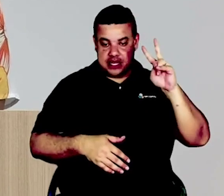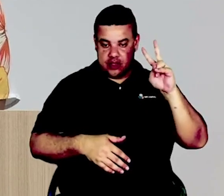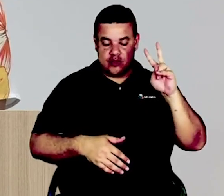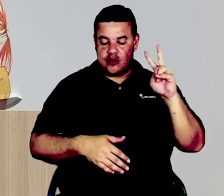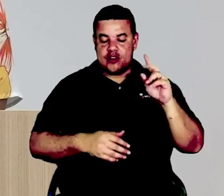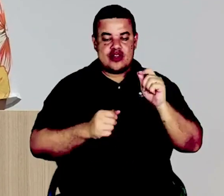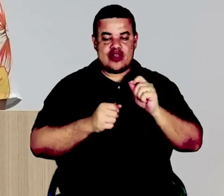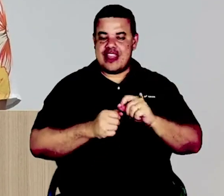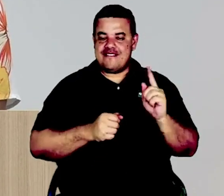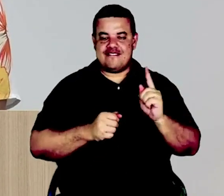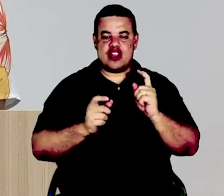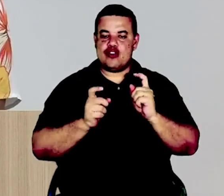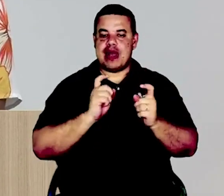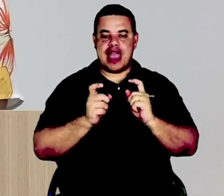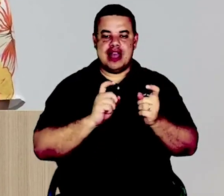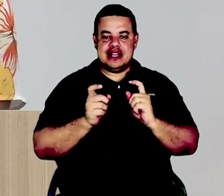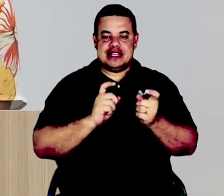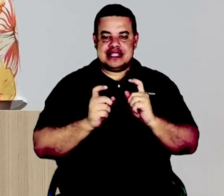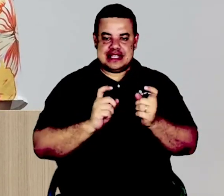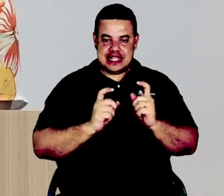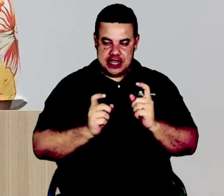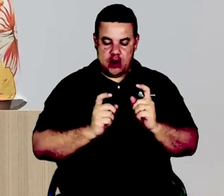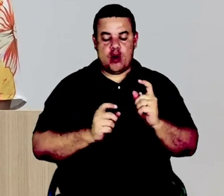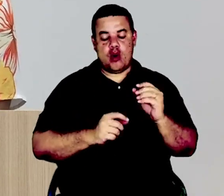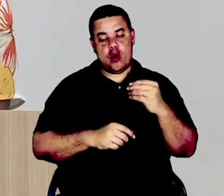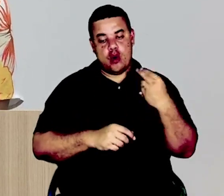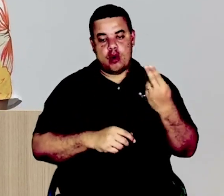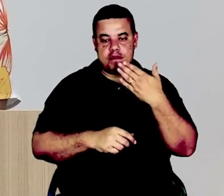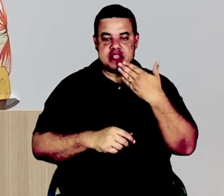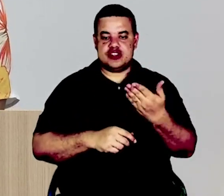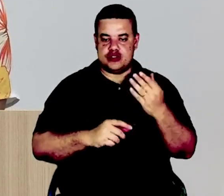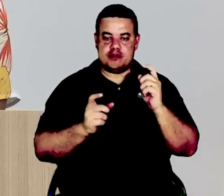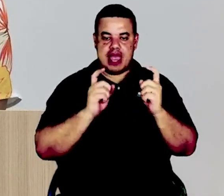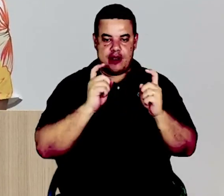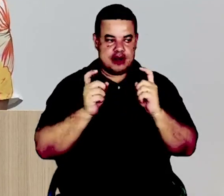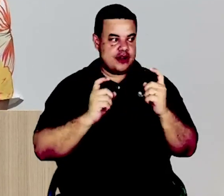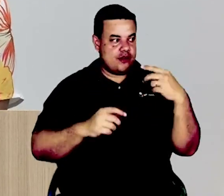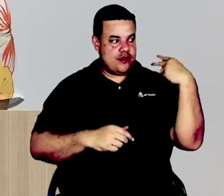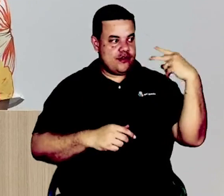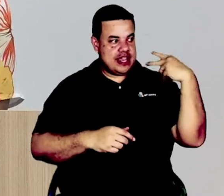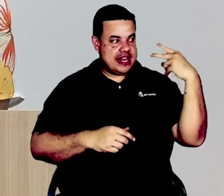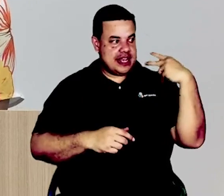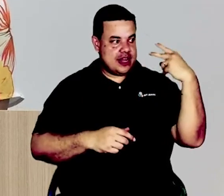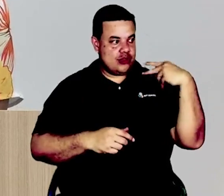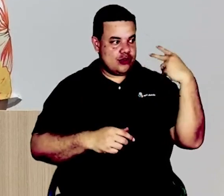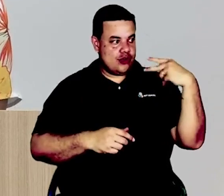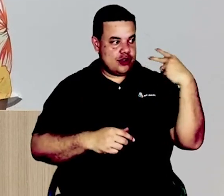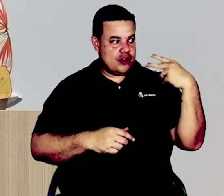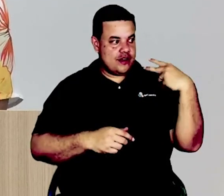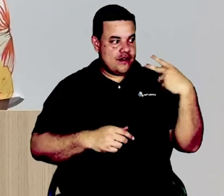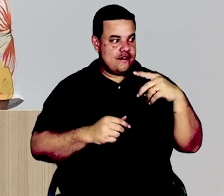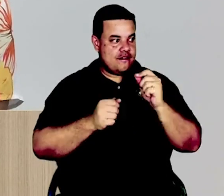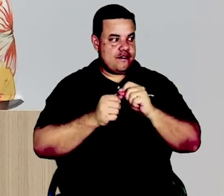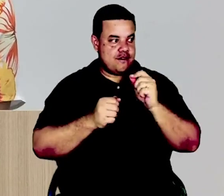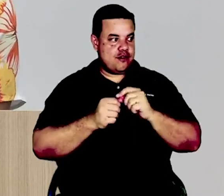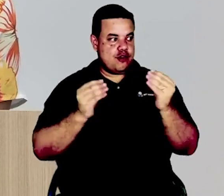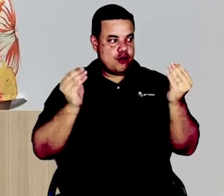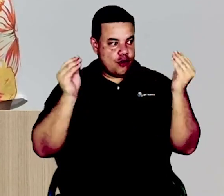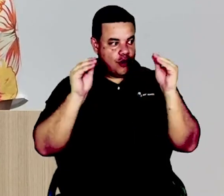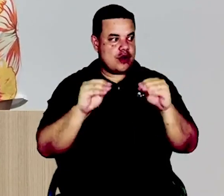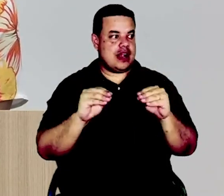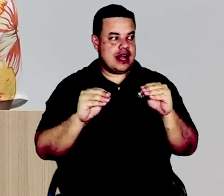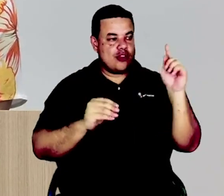reunião ou solicitado uma reunião com vereadores. Lá foi colocado que uma antiga